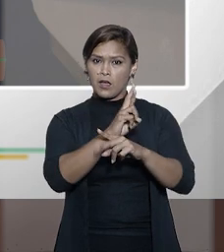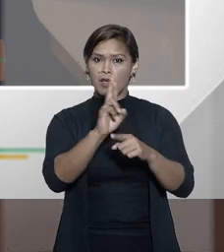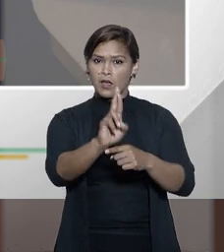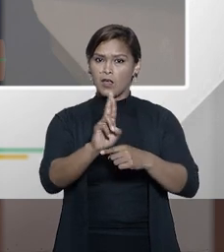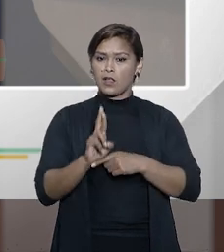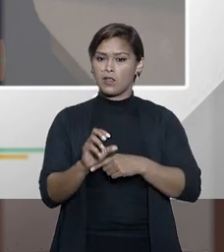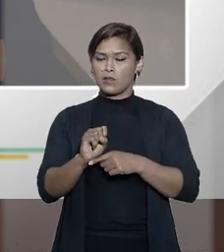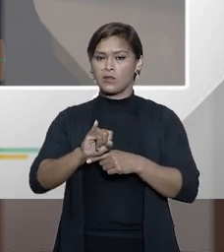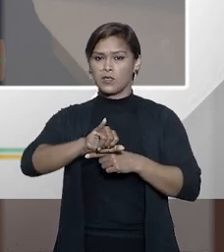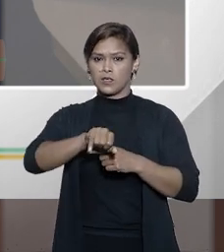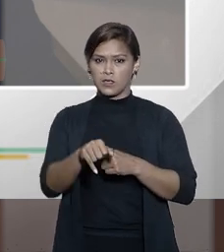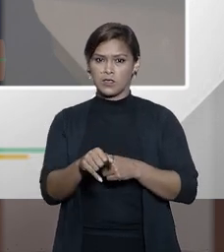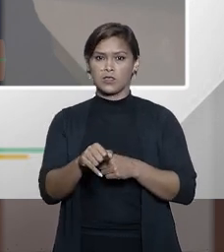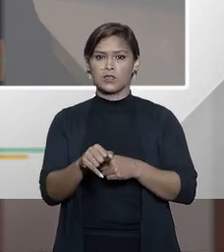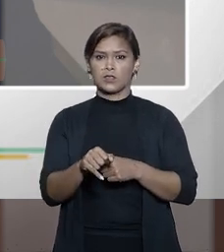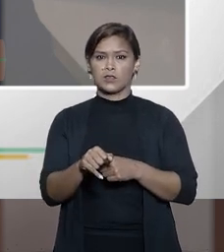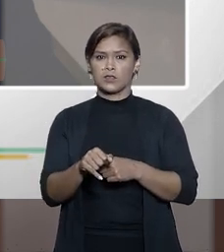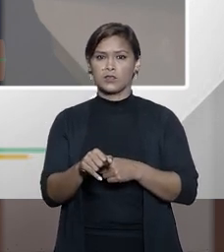STJ,